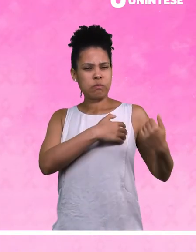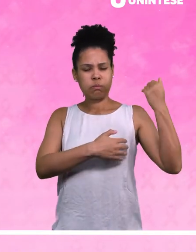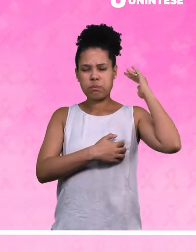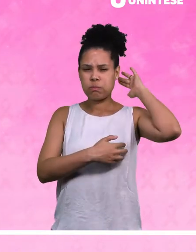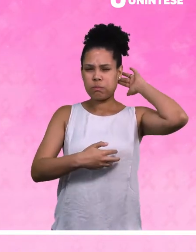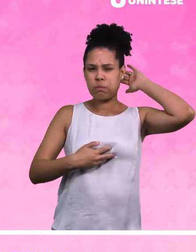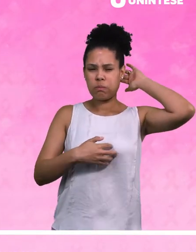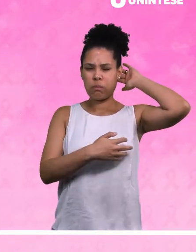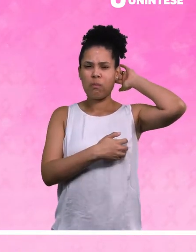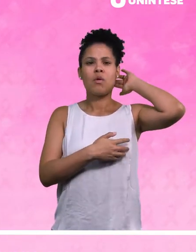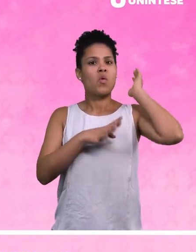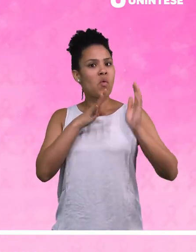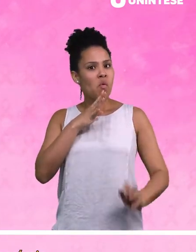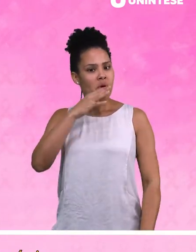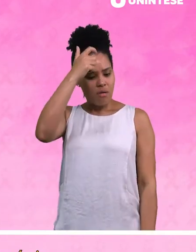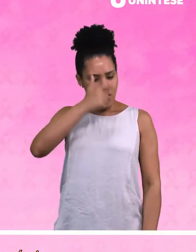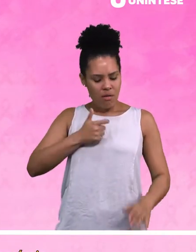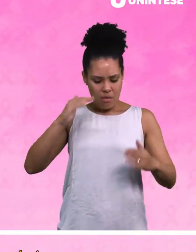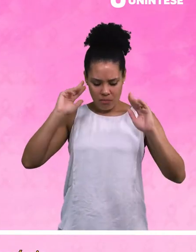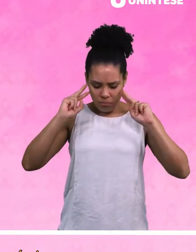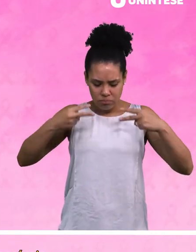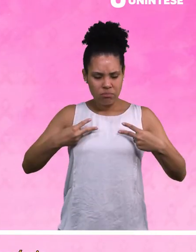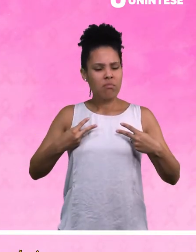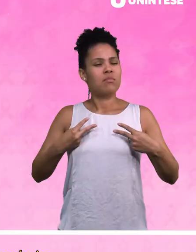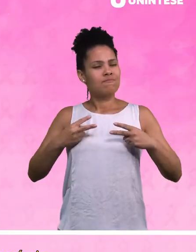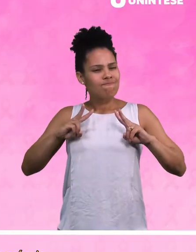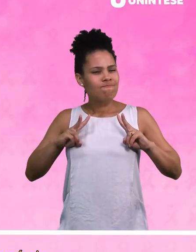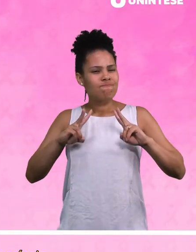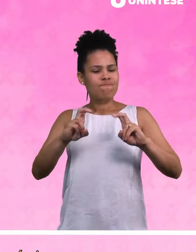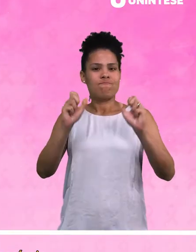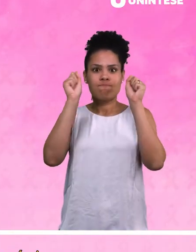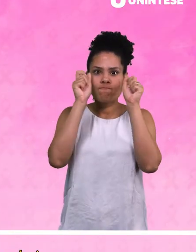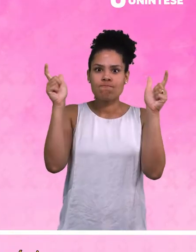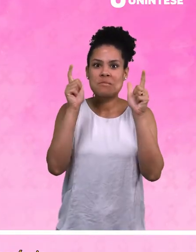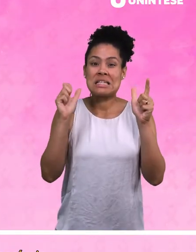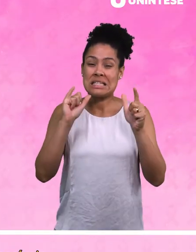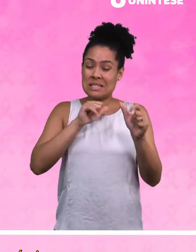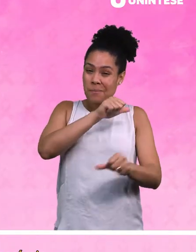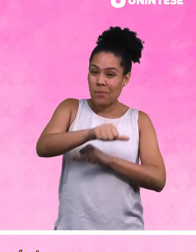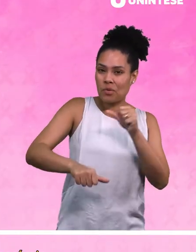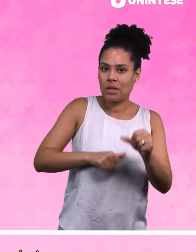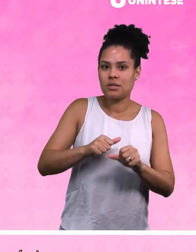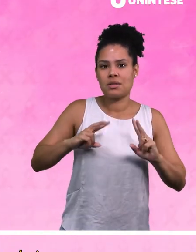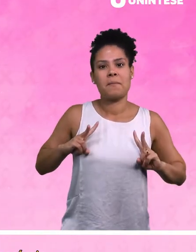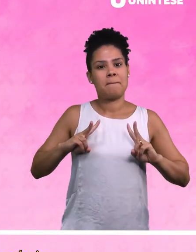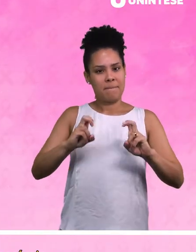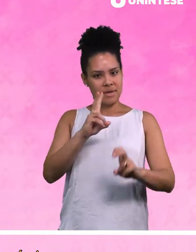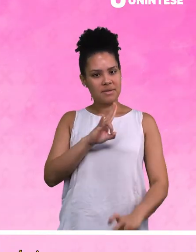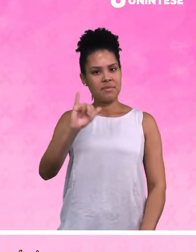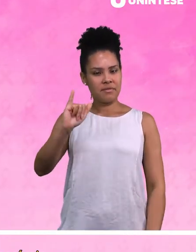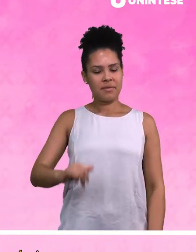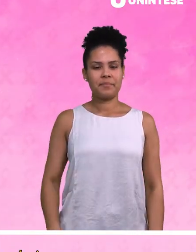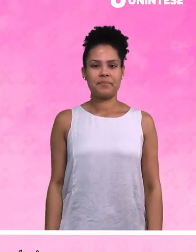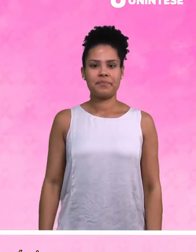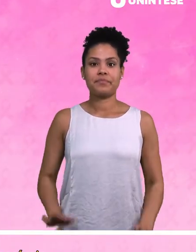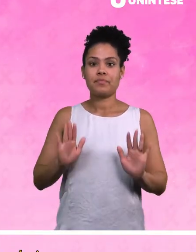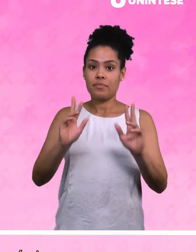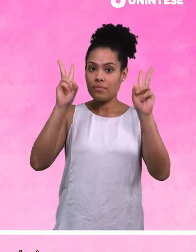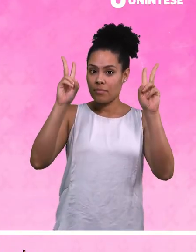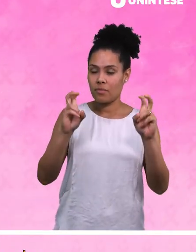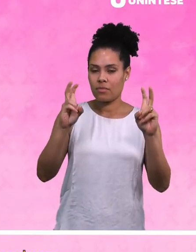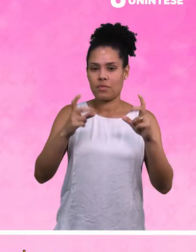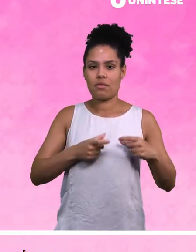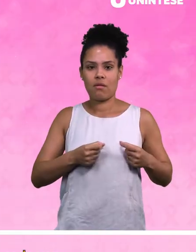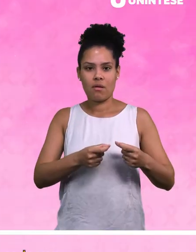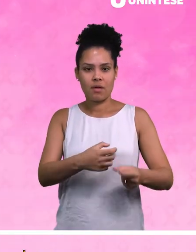pessoa a conhecer melhor o corpo, permitindo que esteja atenta a possíveis alterações que possam surgir na mama.